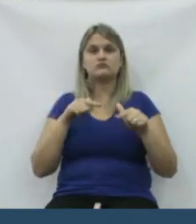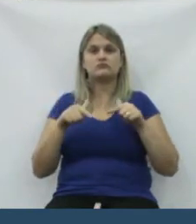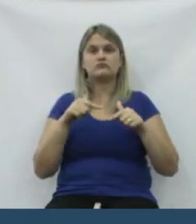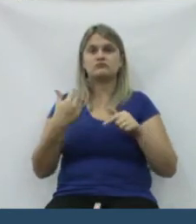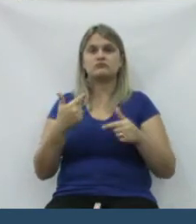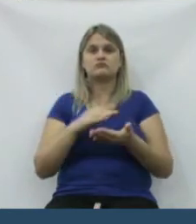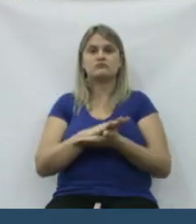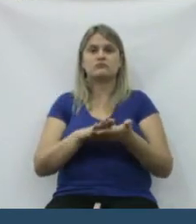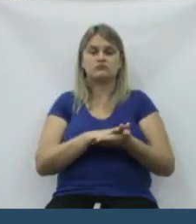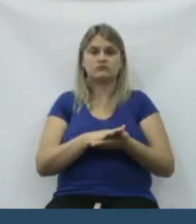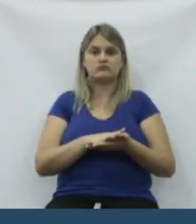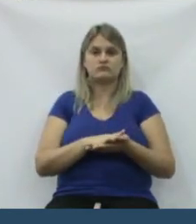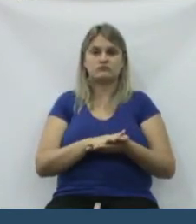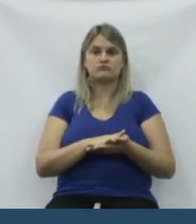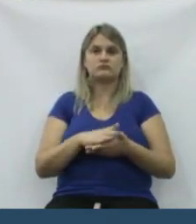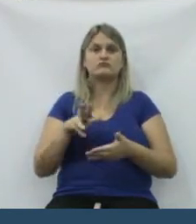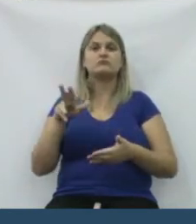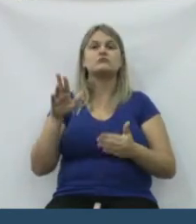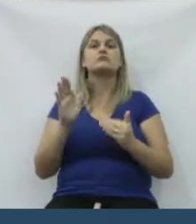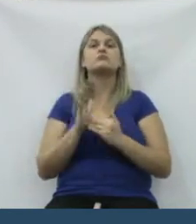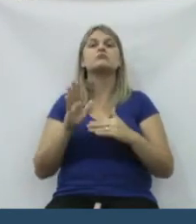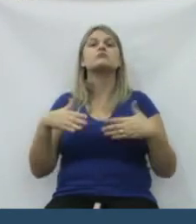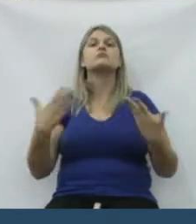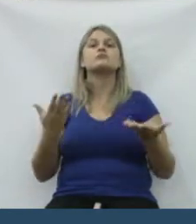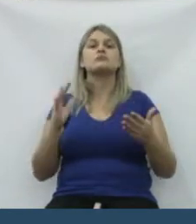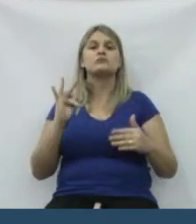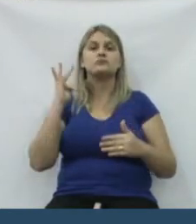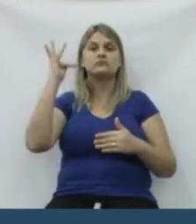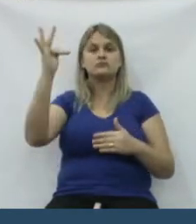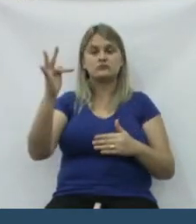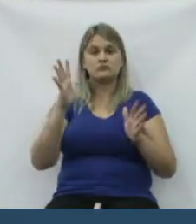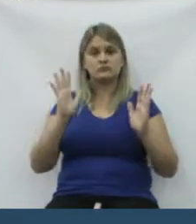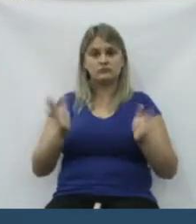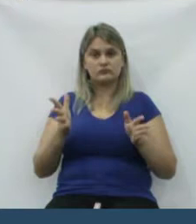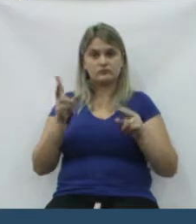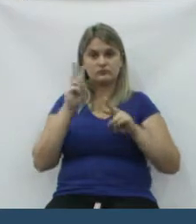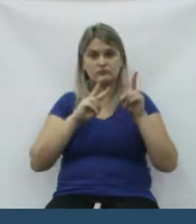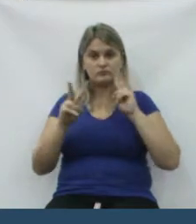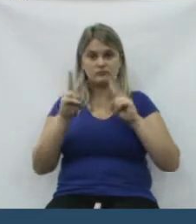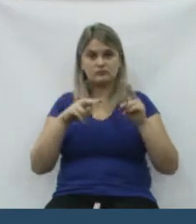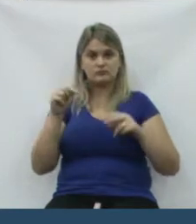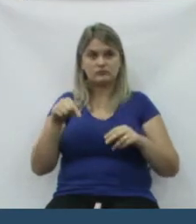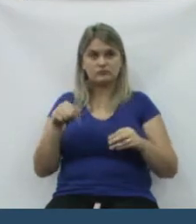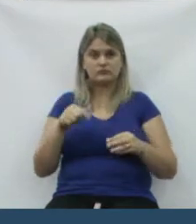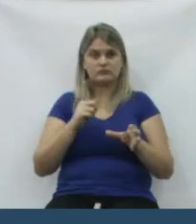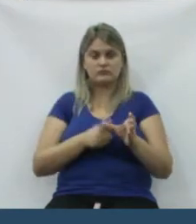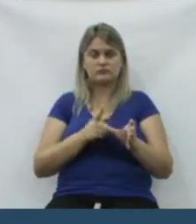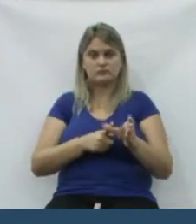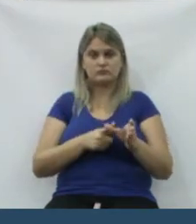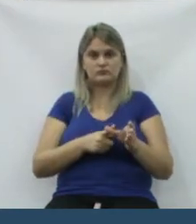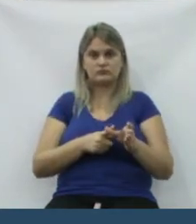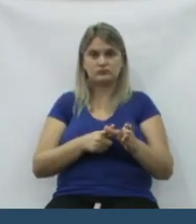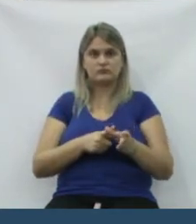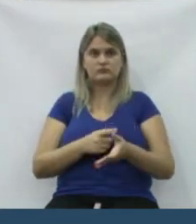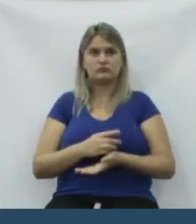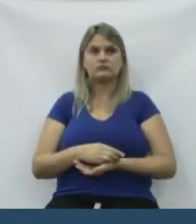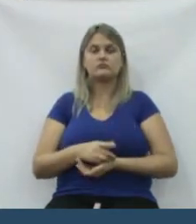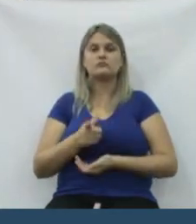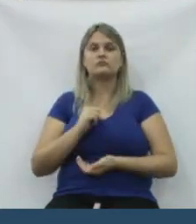sustentar a família. E vai até quando isso? Hoje nós vemos aí na nossa cidade,